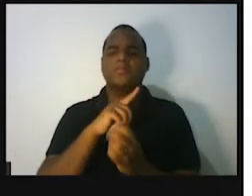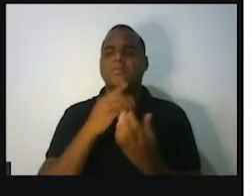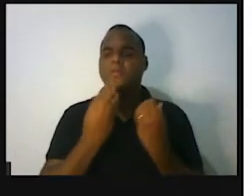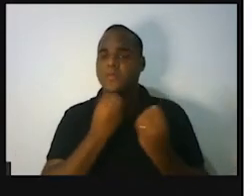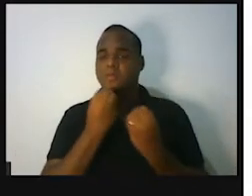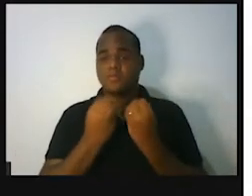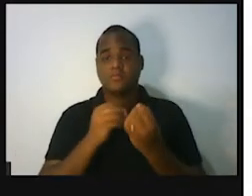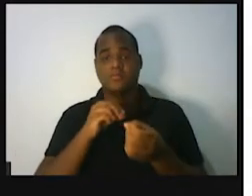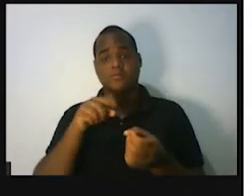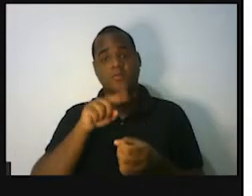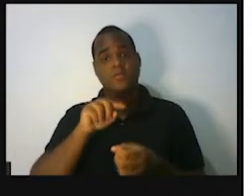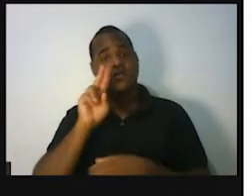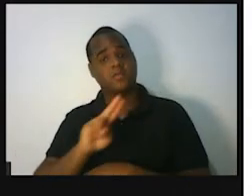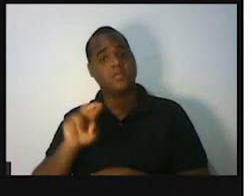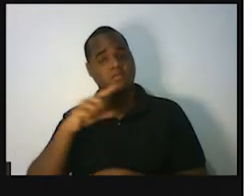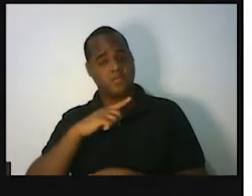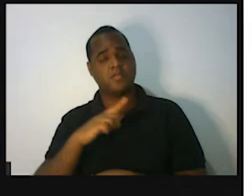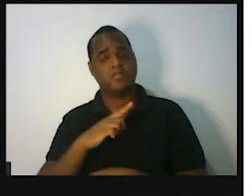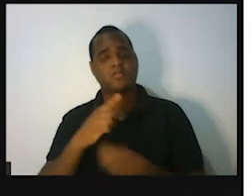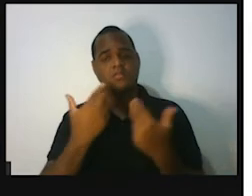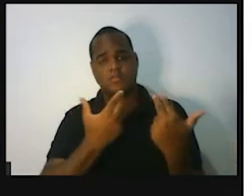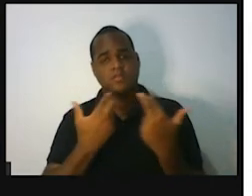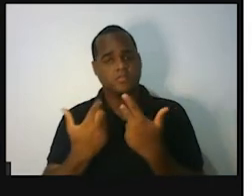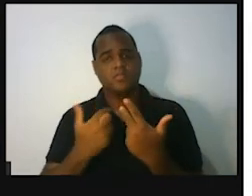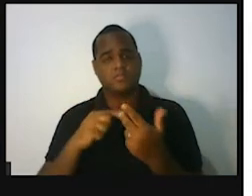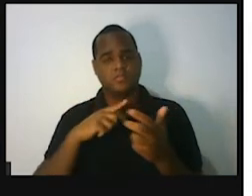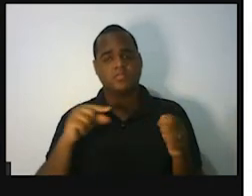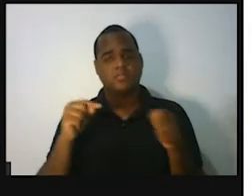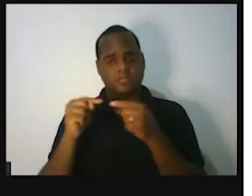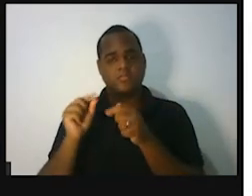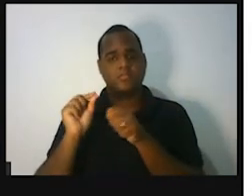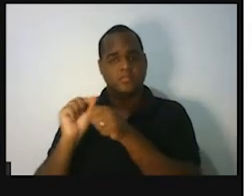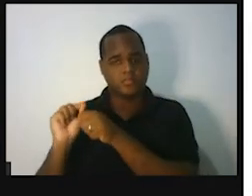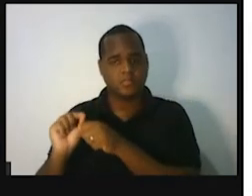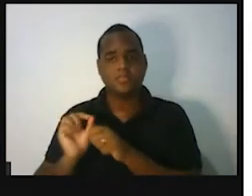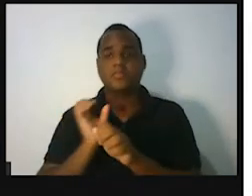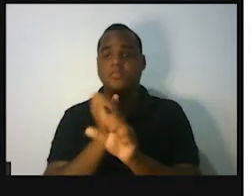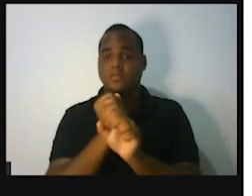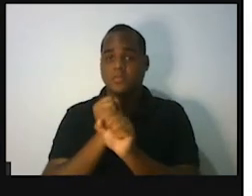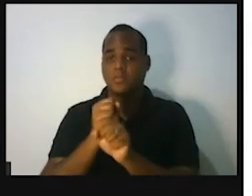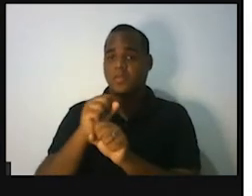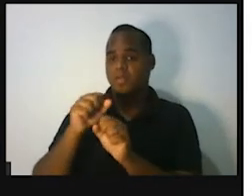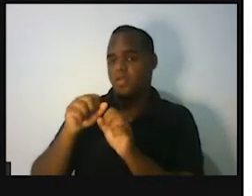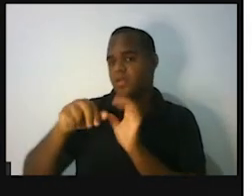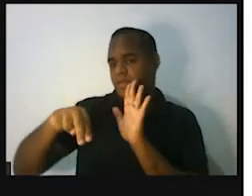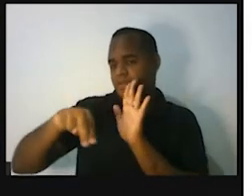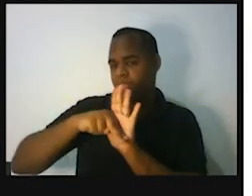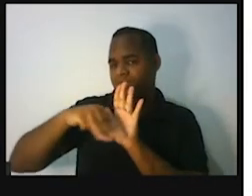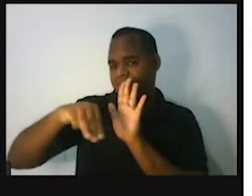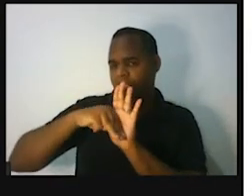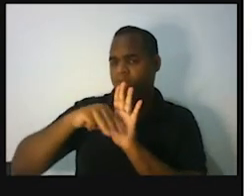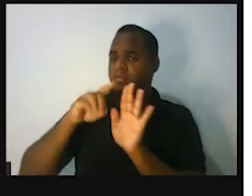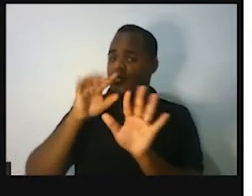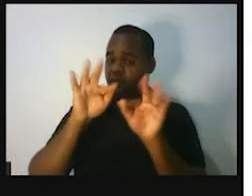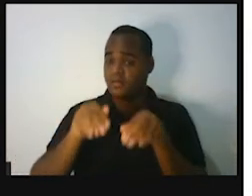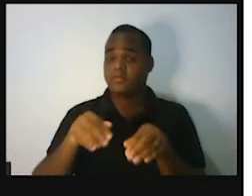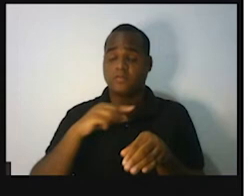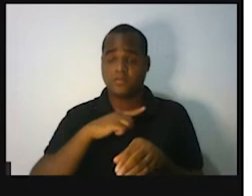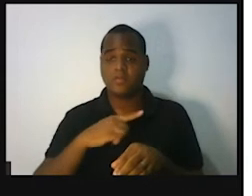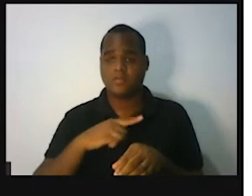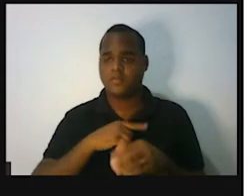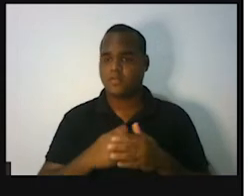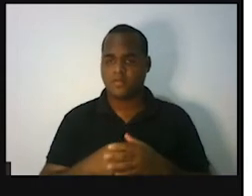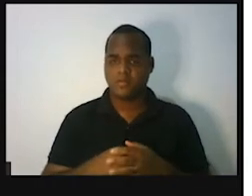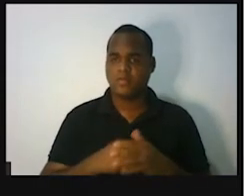gente vai usar a mesma coisa feita com o cálculo da nota média final. A mesma coisa, professor, é, a gente